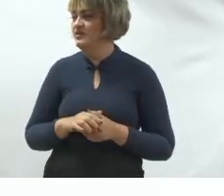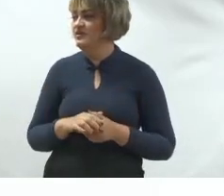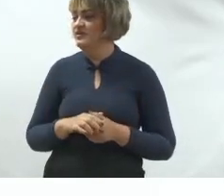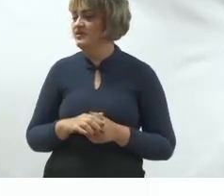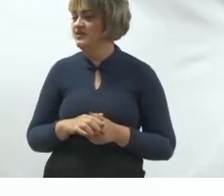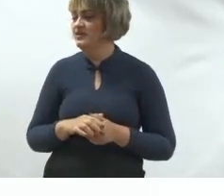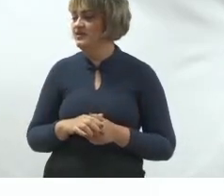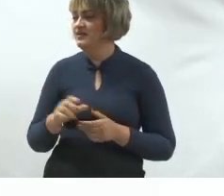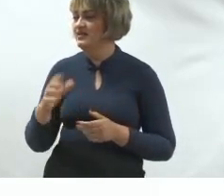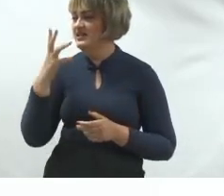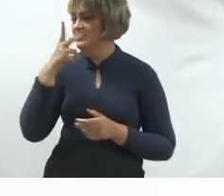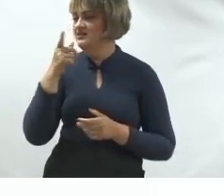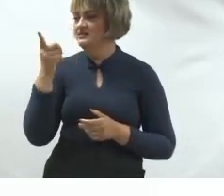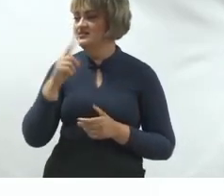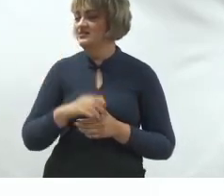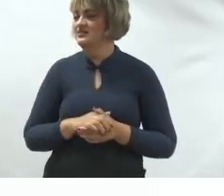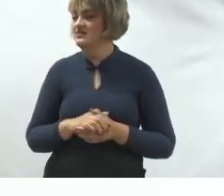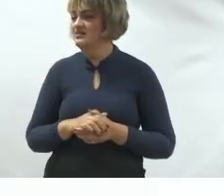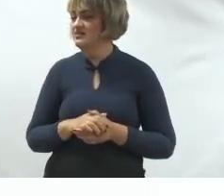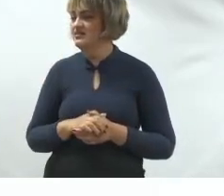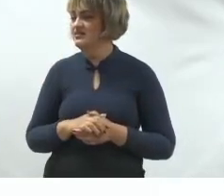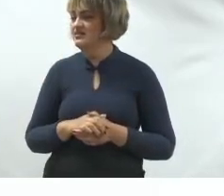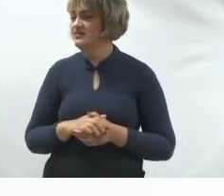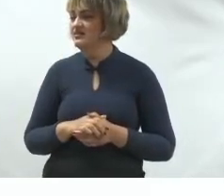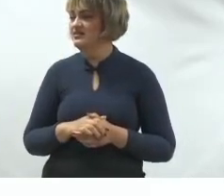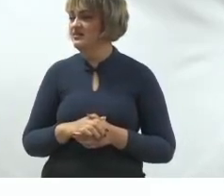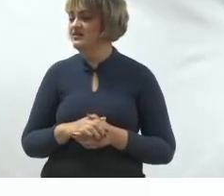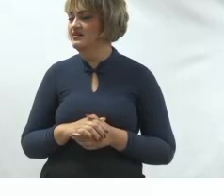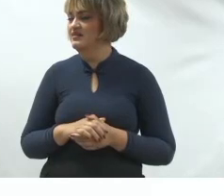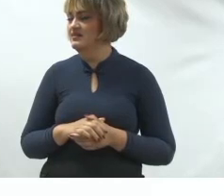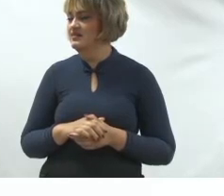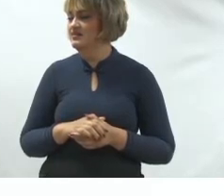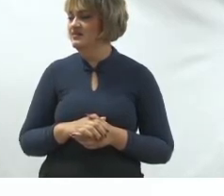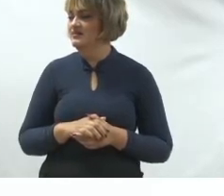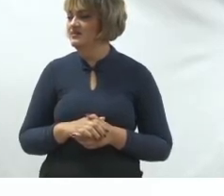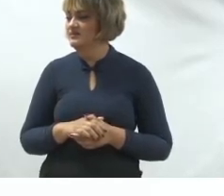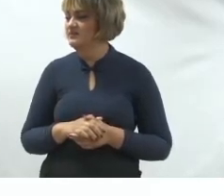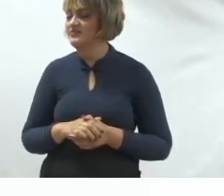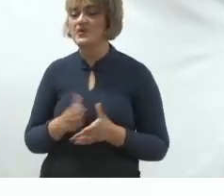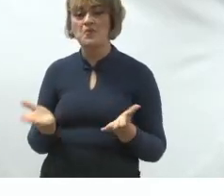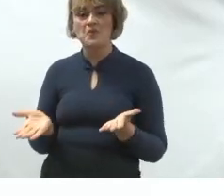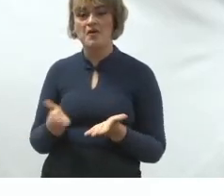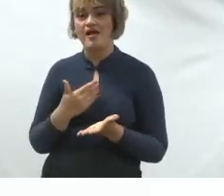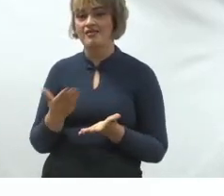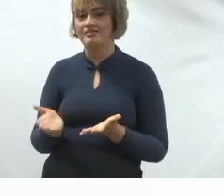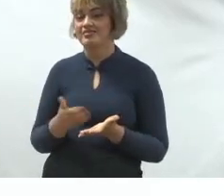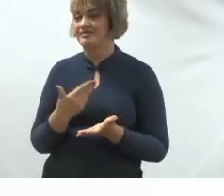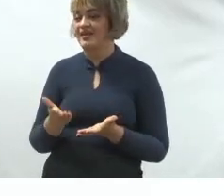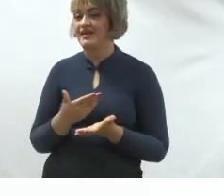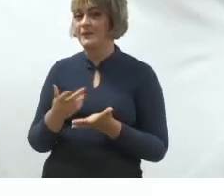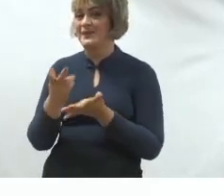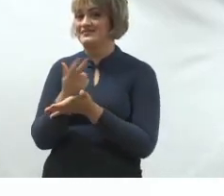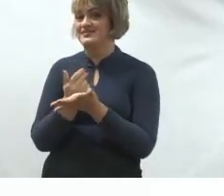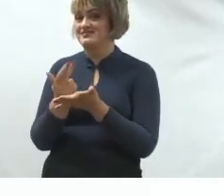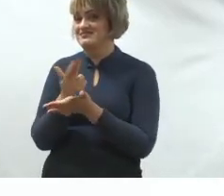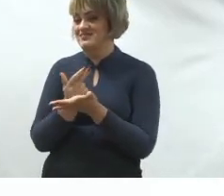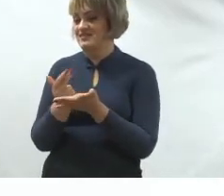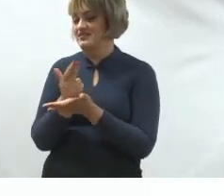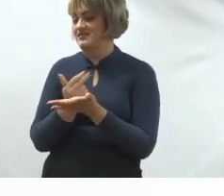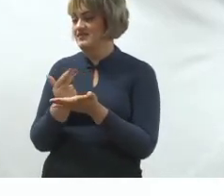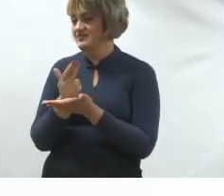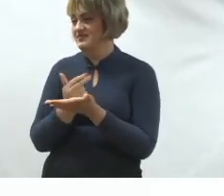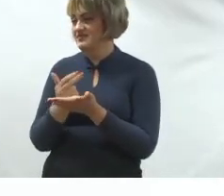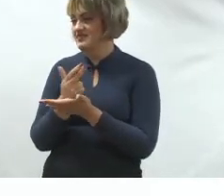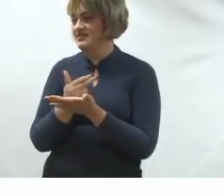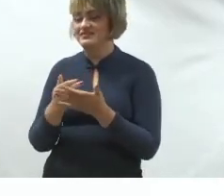Olha que lindo. do bom e do melhor. Um caderno de desenhar, pra